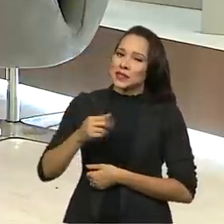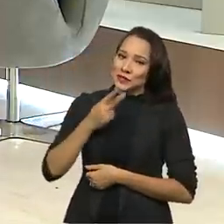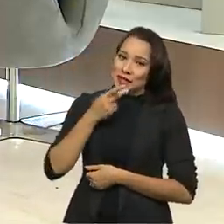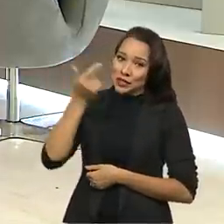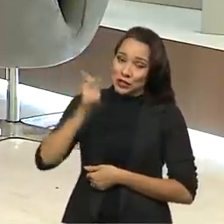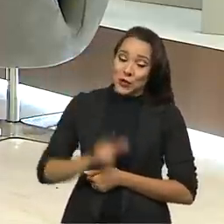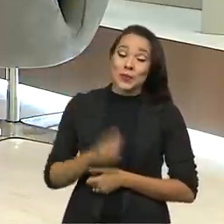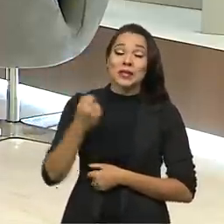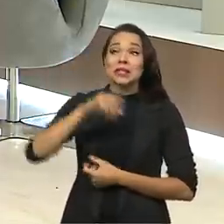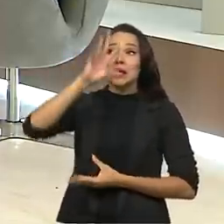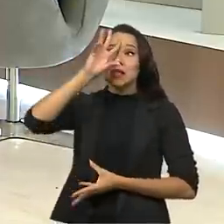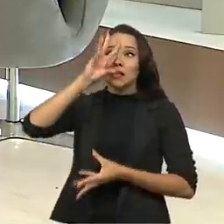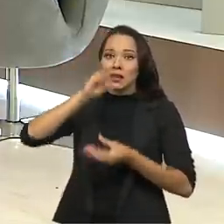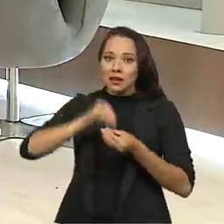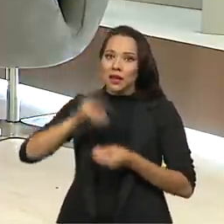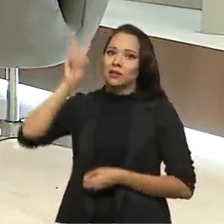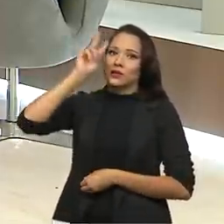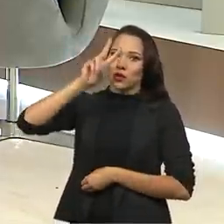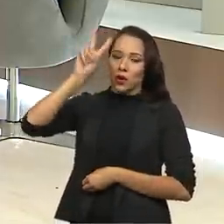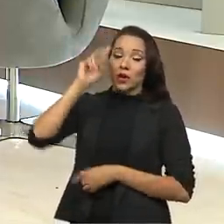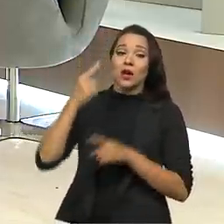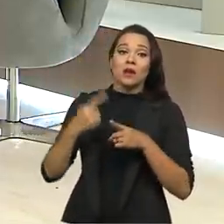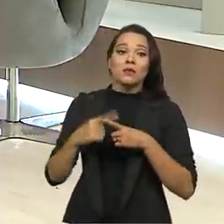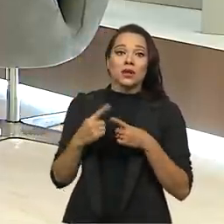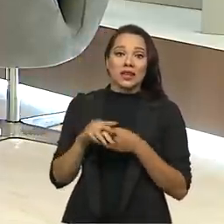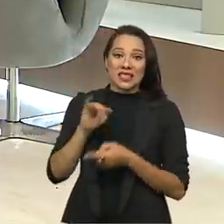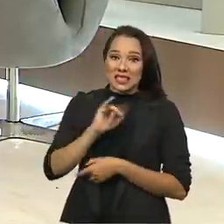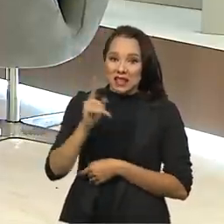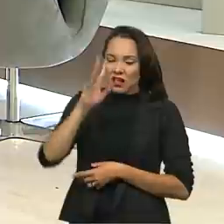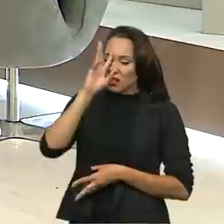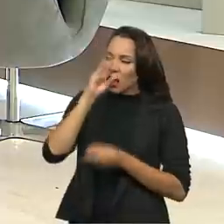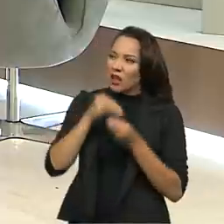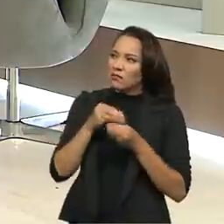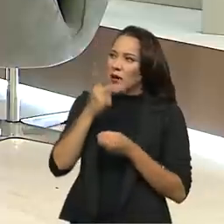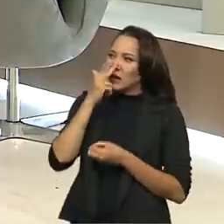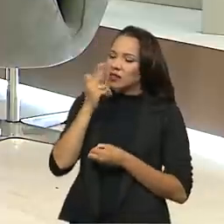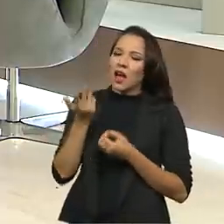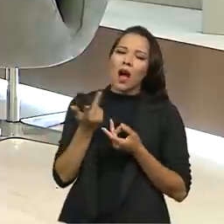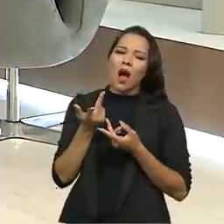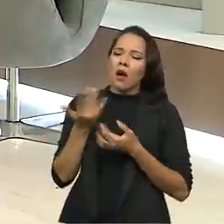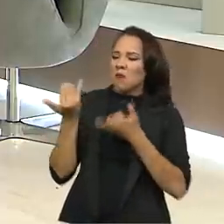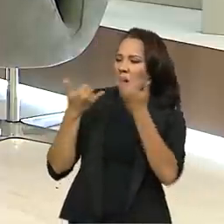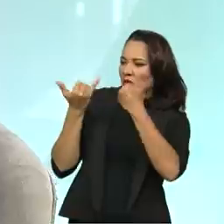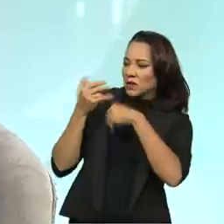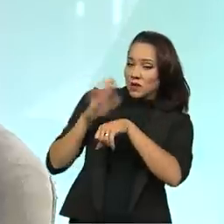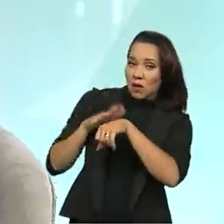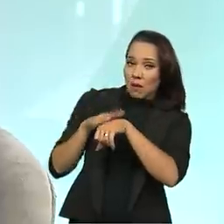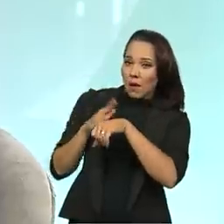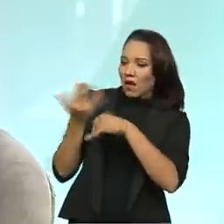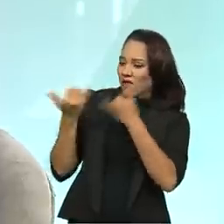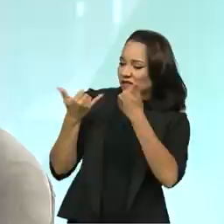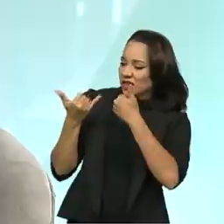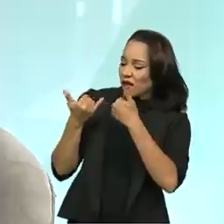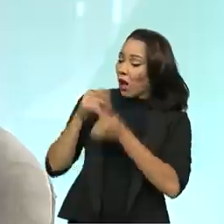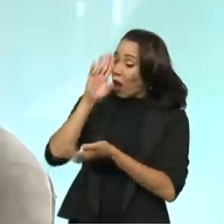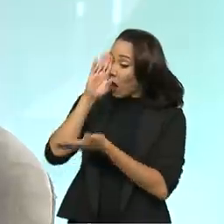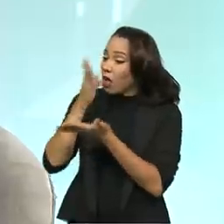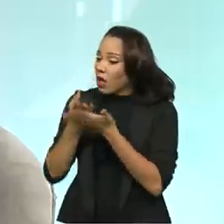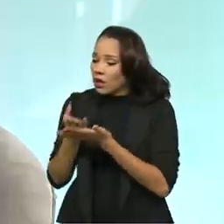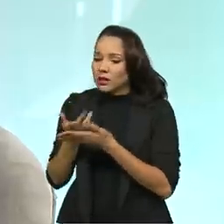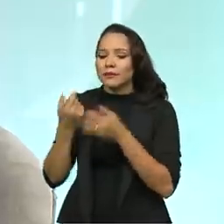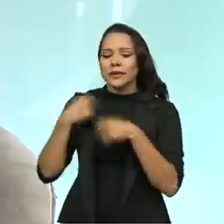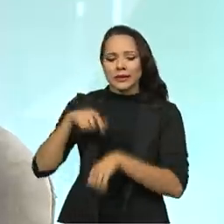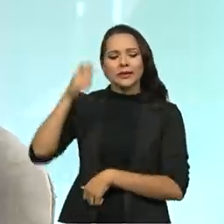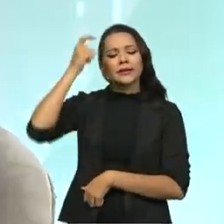gente precisa entender a história, porque senão a gente fica vítima da fotografia do momento. Total